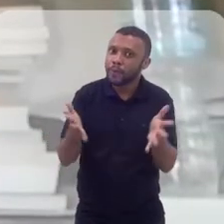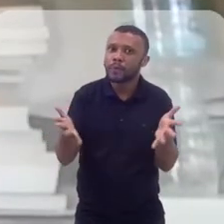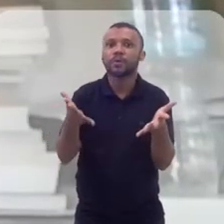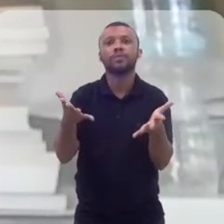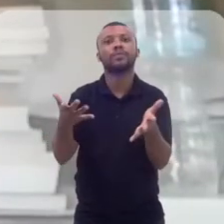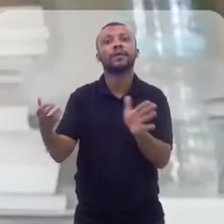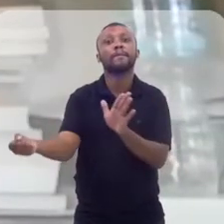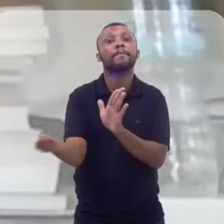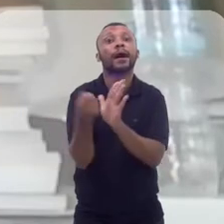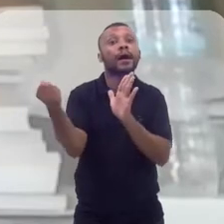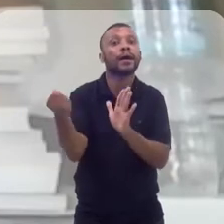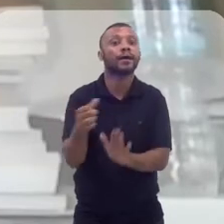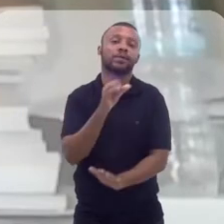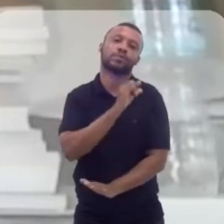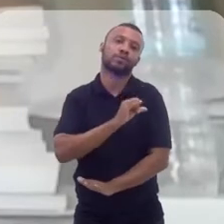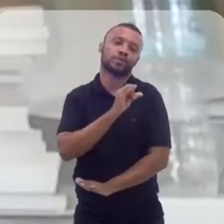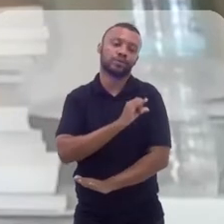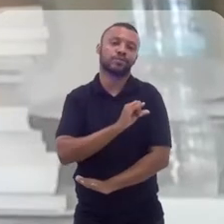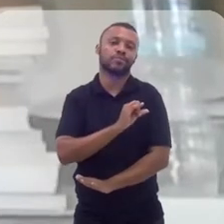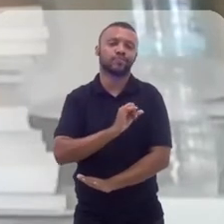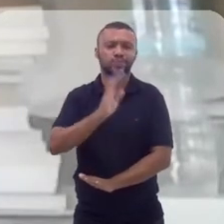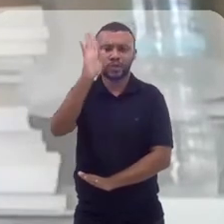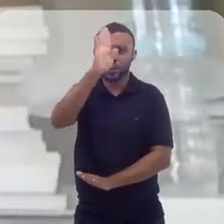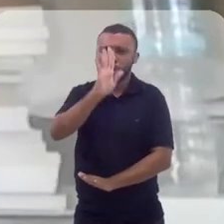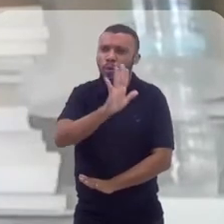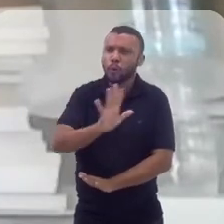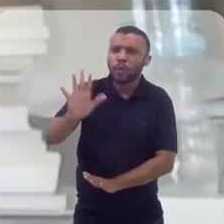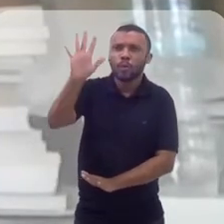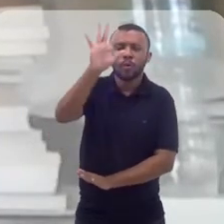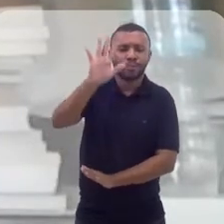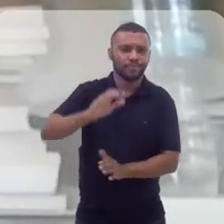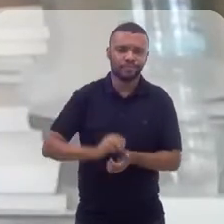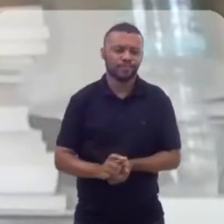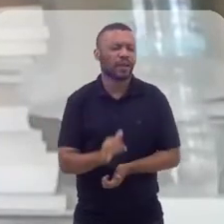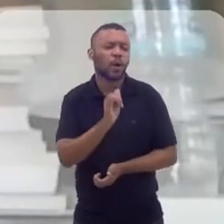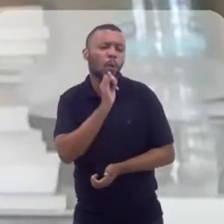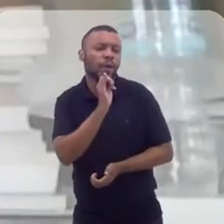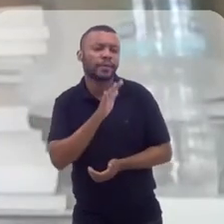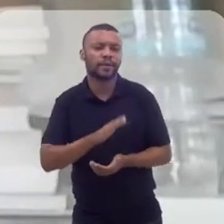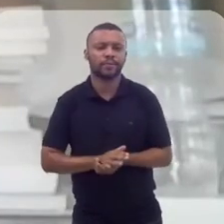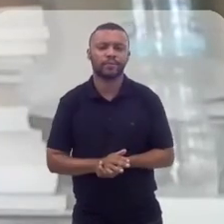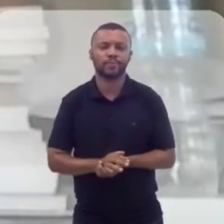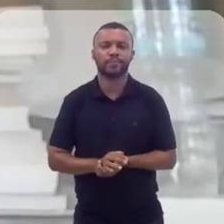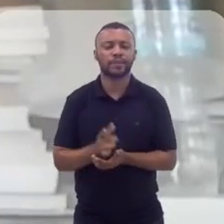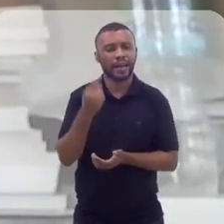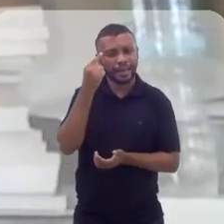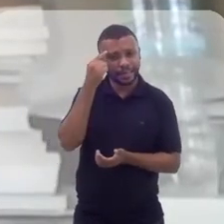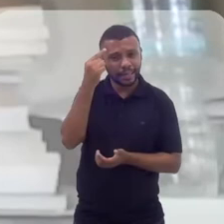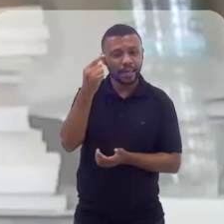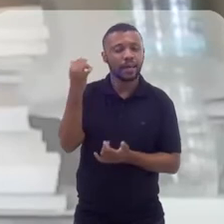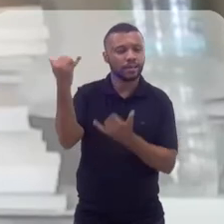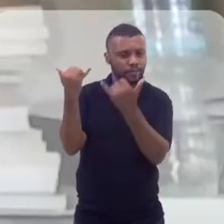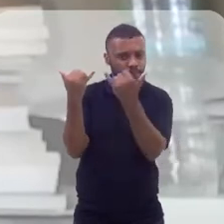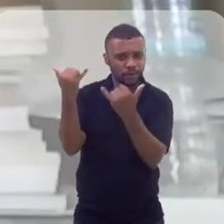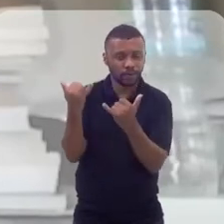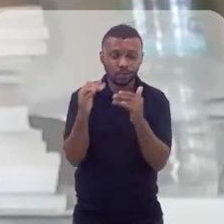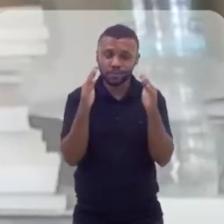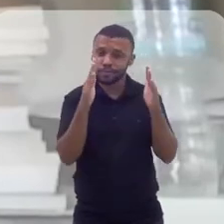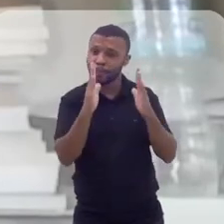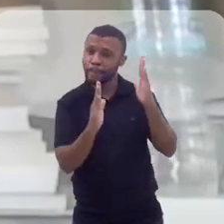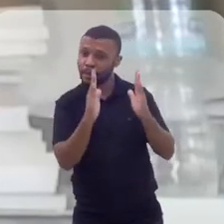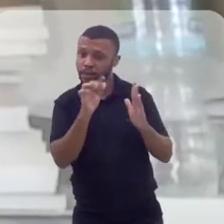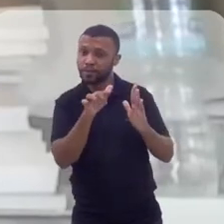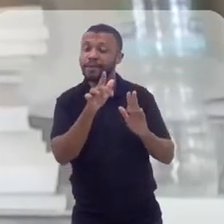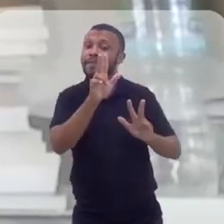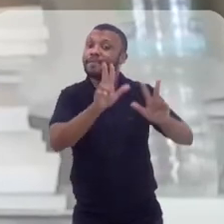da marca do Rio de Janeiro e do Brasil. Para a gente ter uma ideia, os dados de desembarque internacional, no